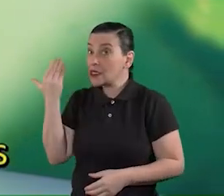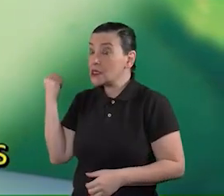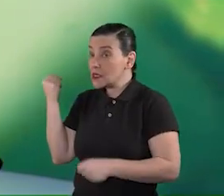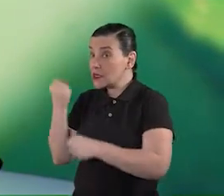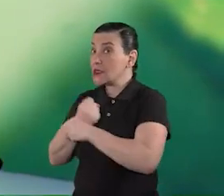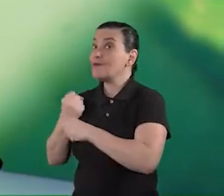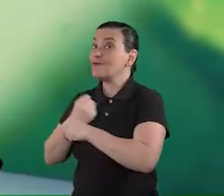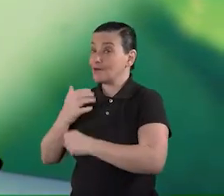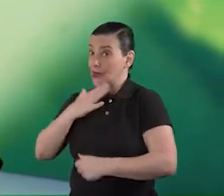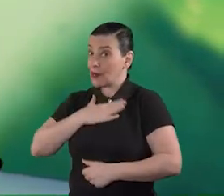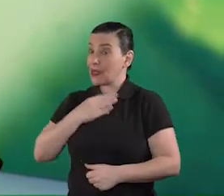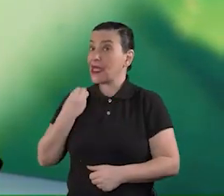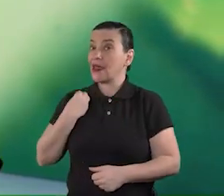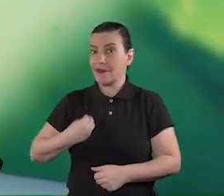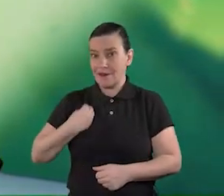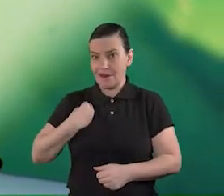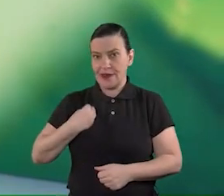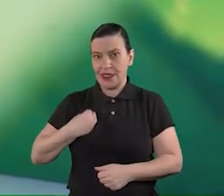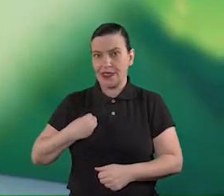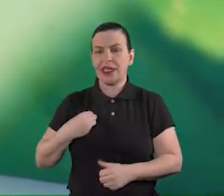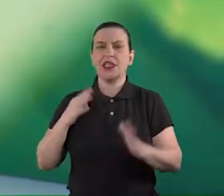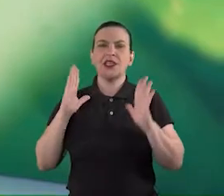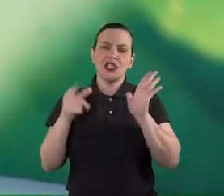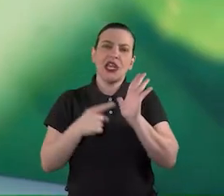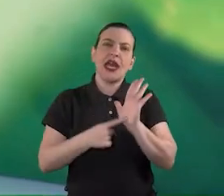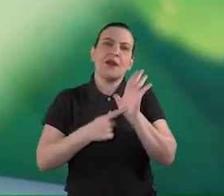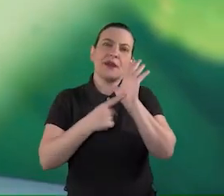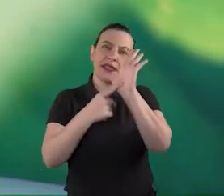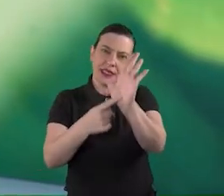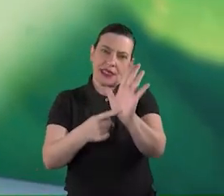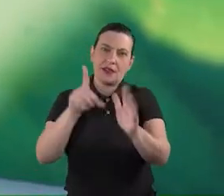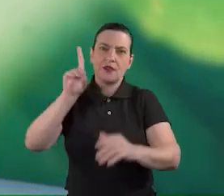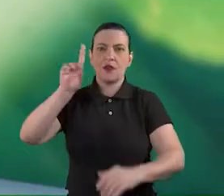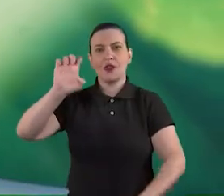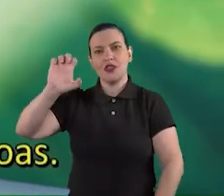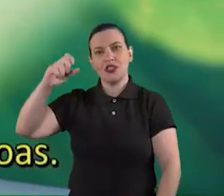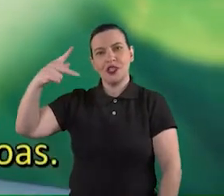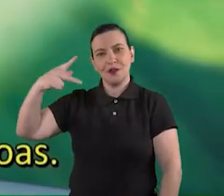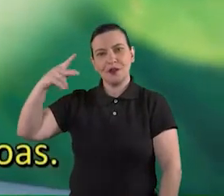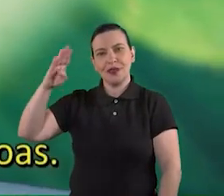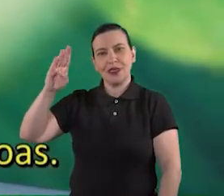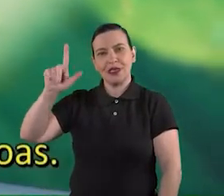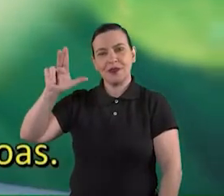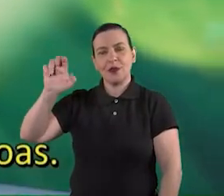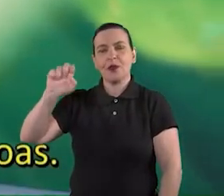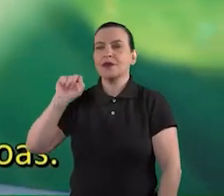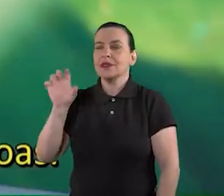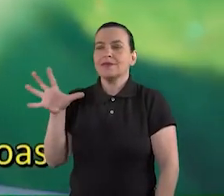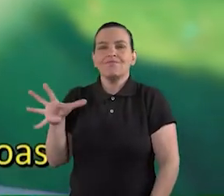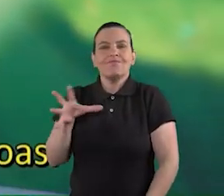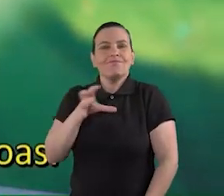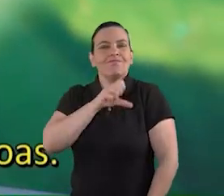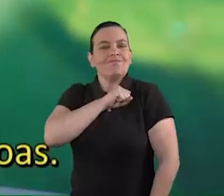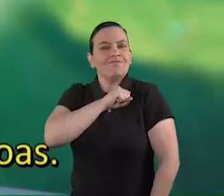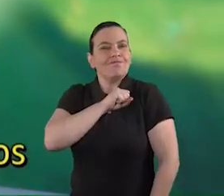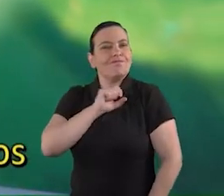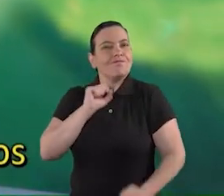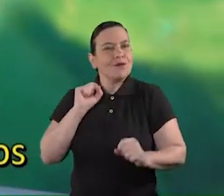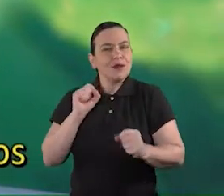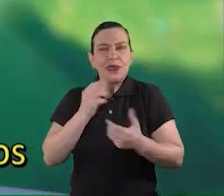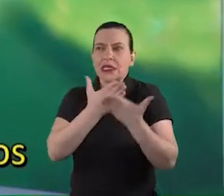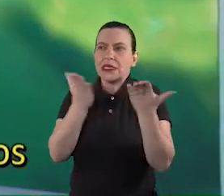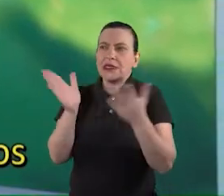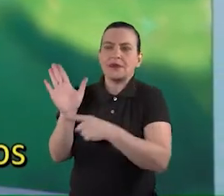na verdade não muito tempo depois de termos apresentado o Deep Blue realmente comecei a apreciar a eficácia que ele teve para muitas